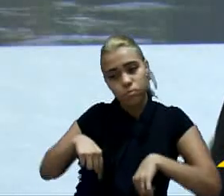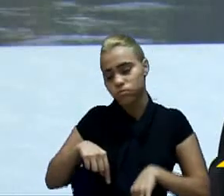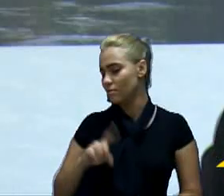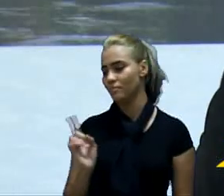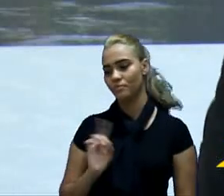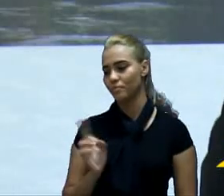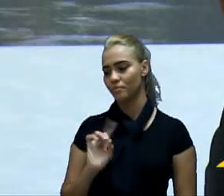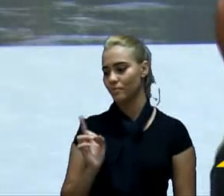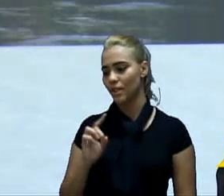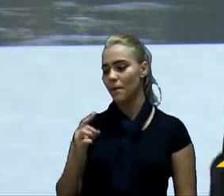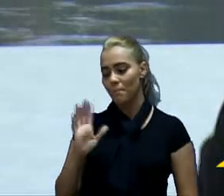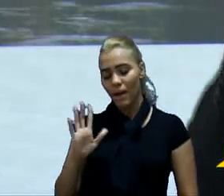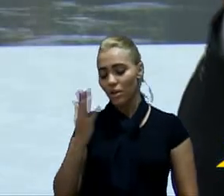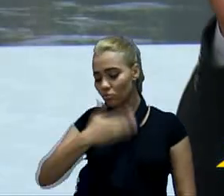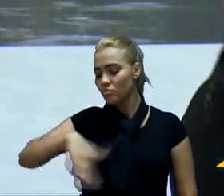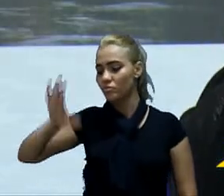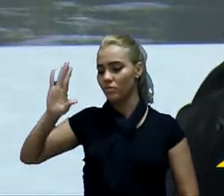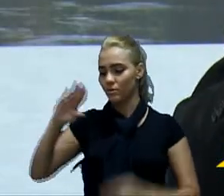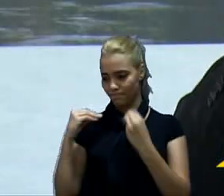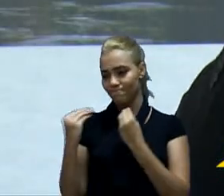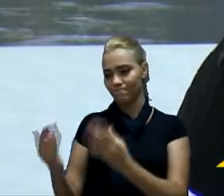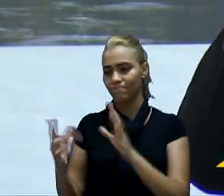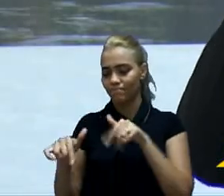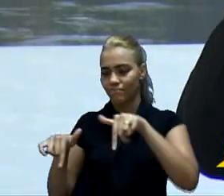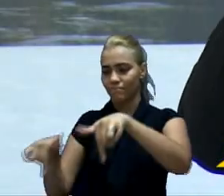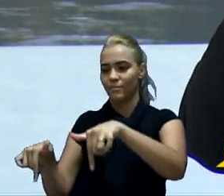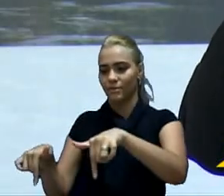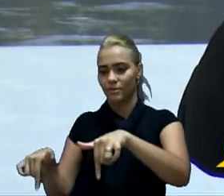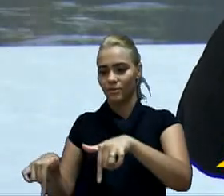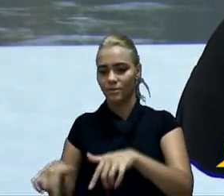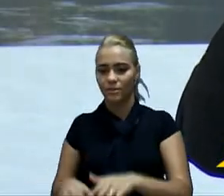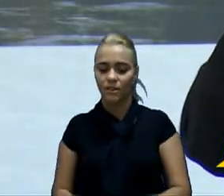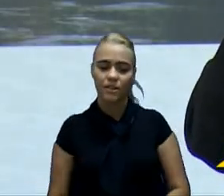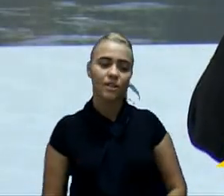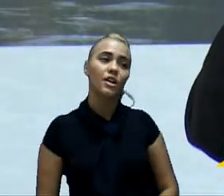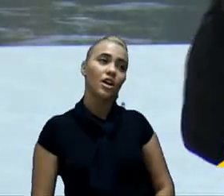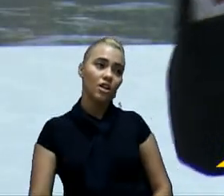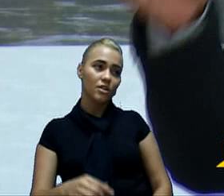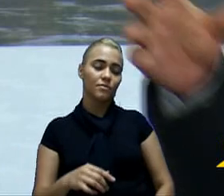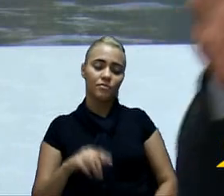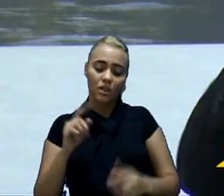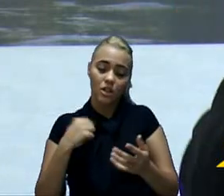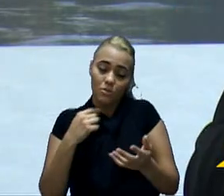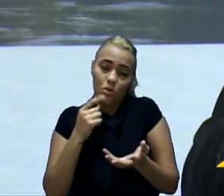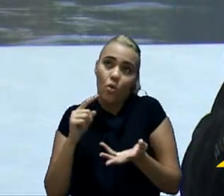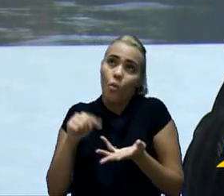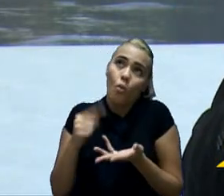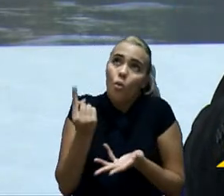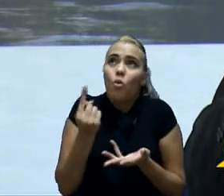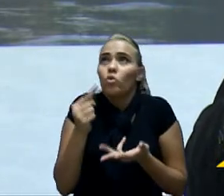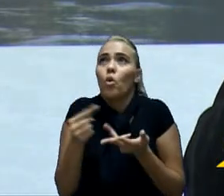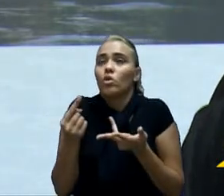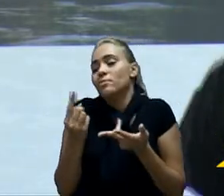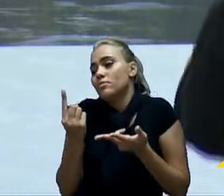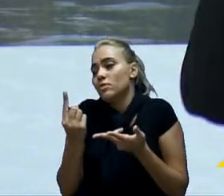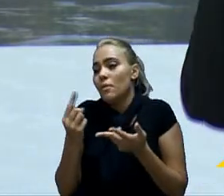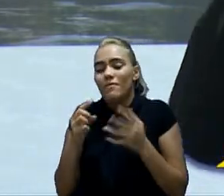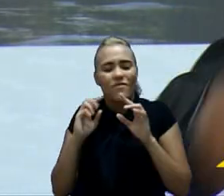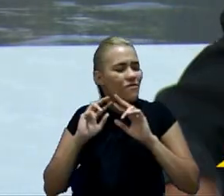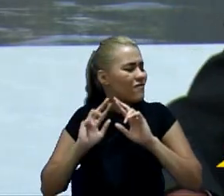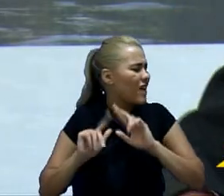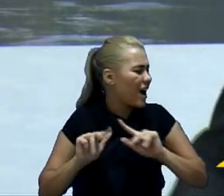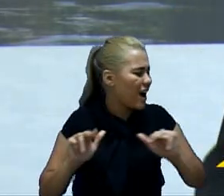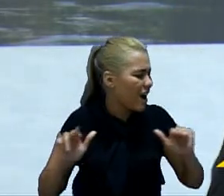agora não tenho nenhum exemplo. não são... Eu não diria que são uma, duas ou quatro despesas. Não. São